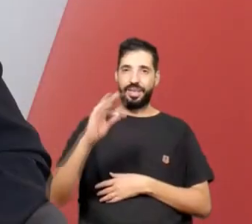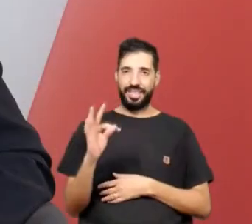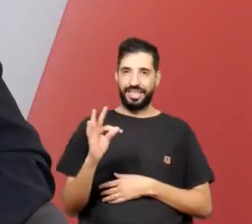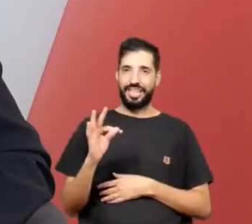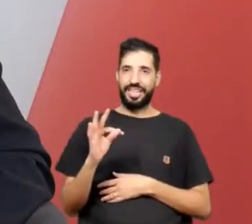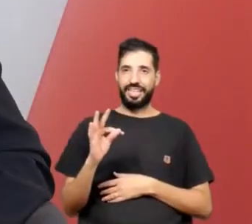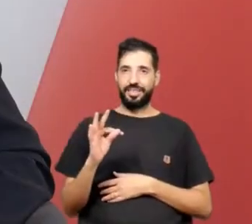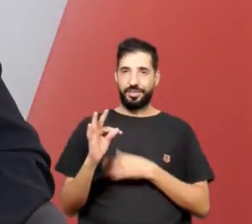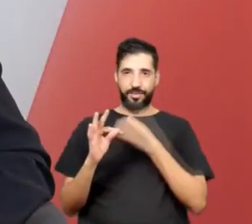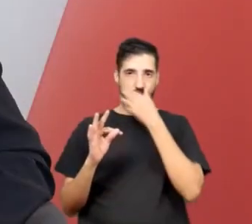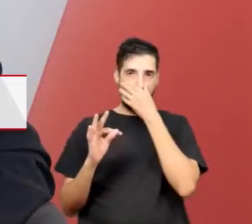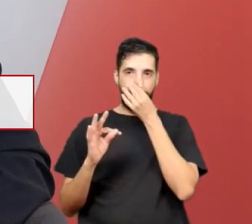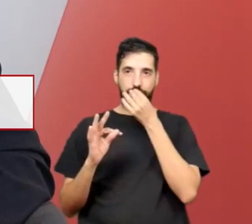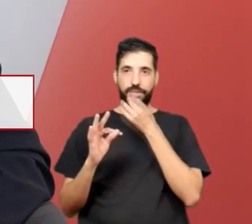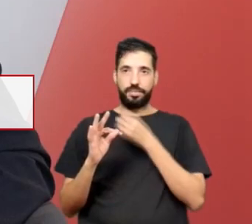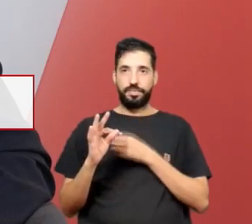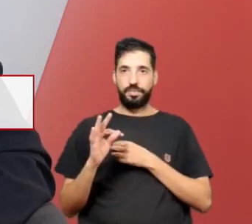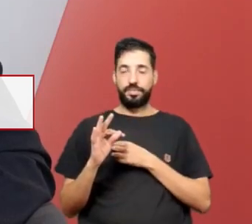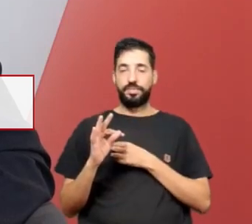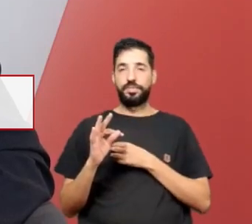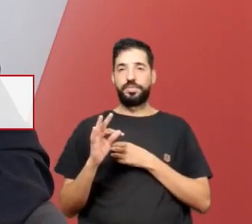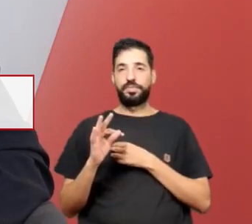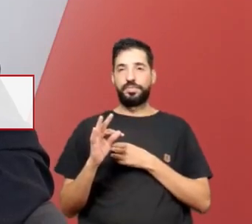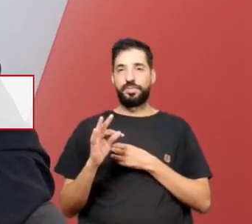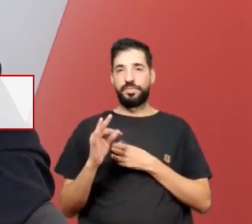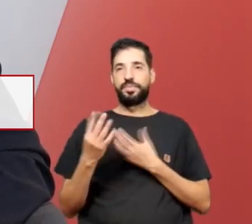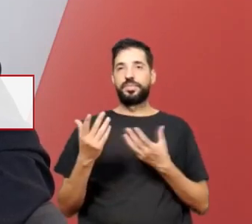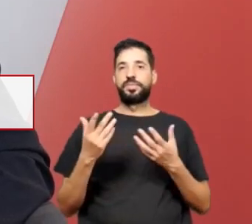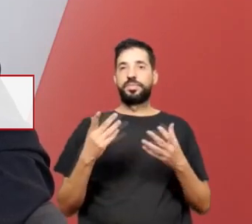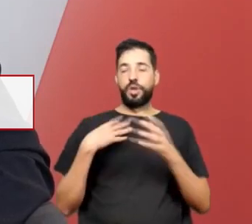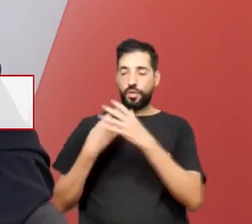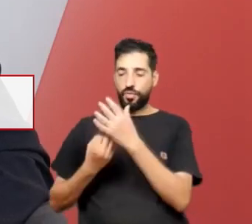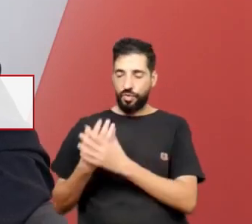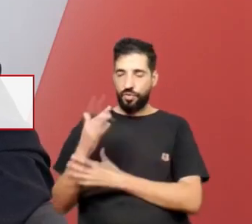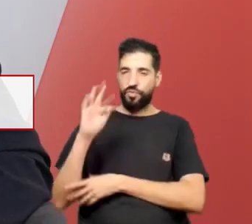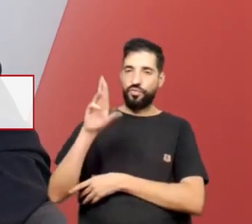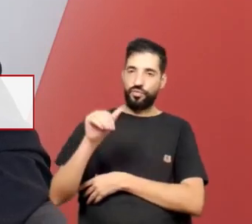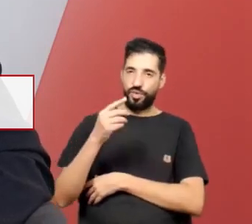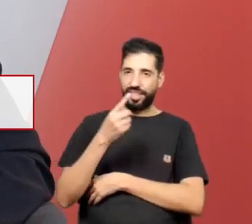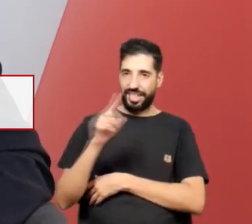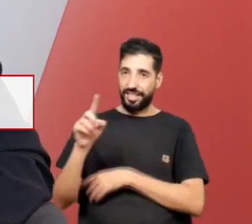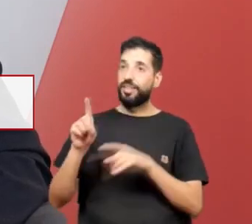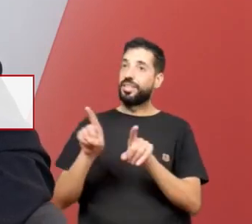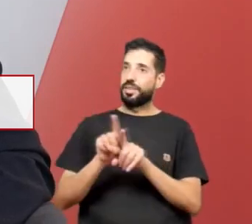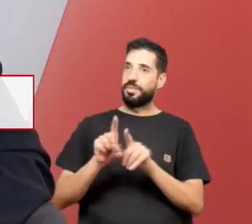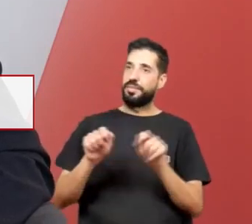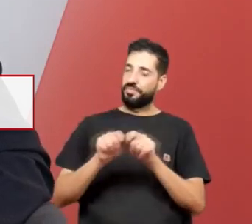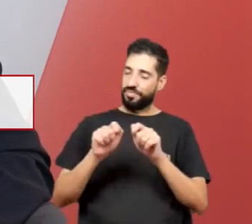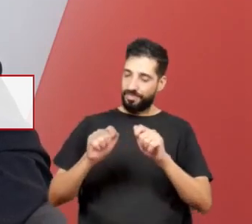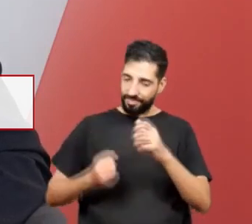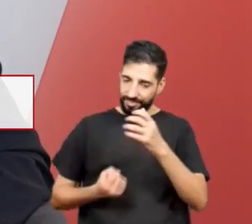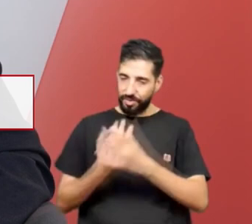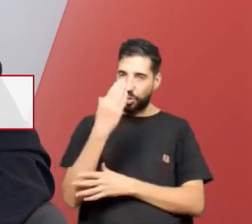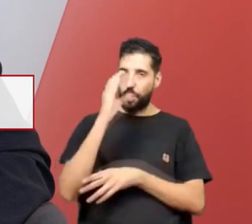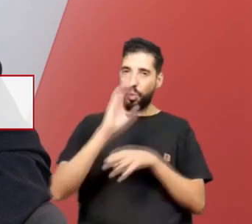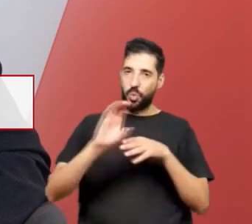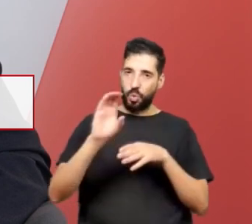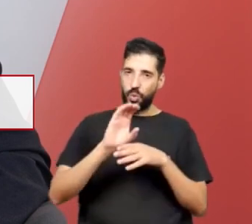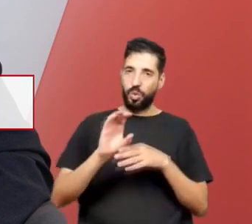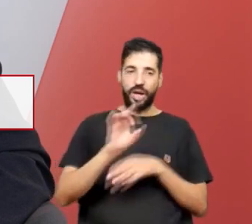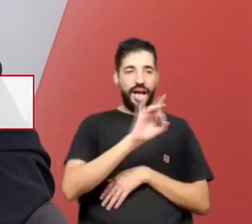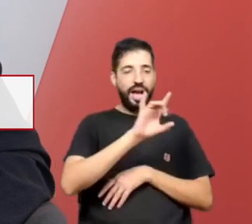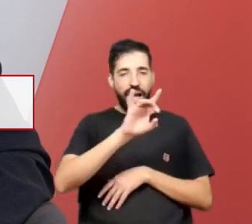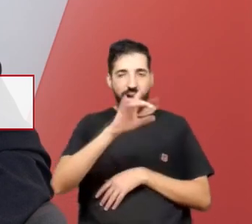trabalhadores, das trabalhadoras, a nossa fundação, por essa iniciativa, a cada companheiro, a cada